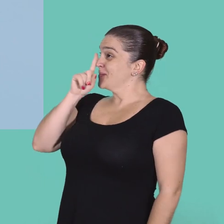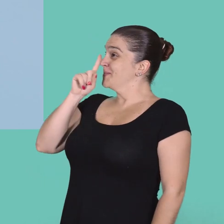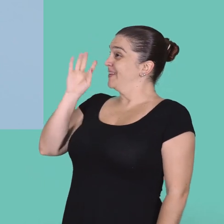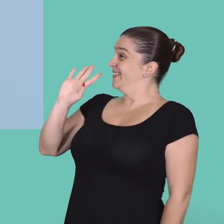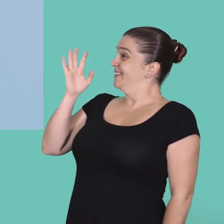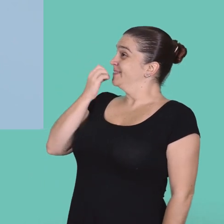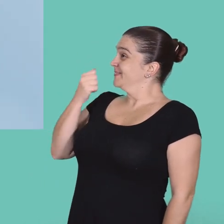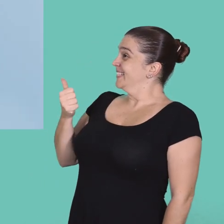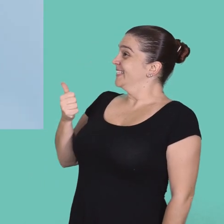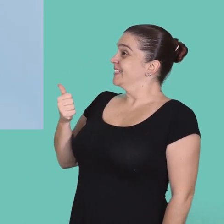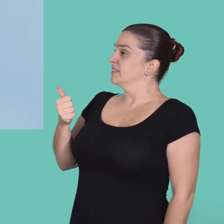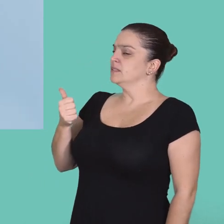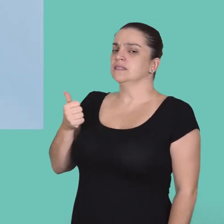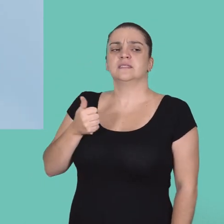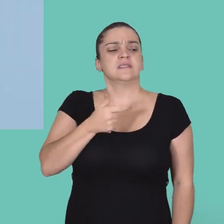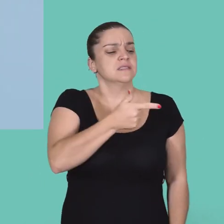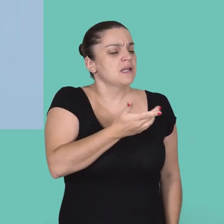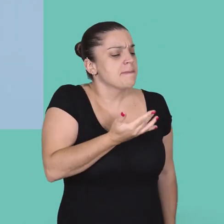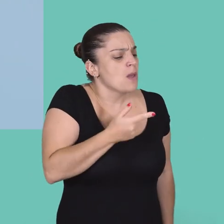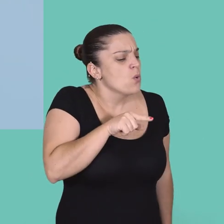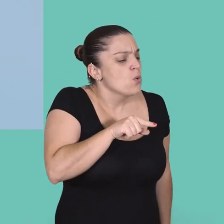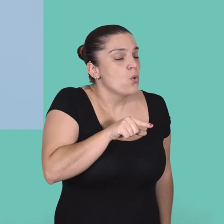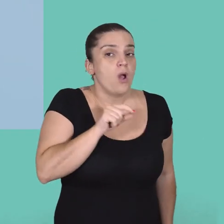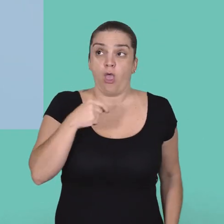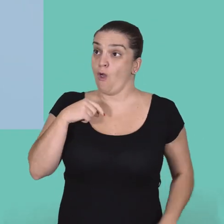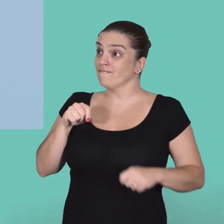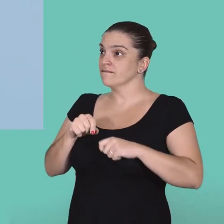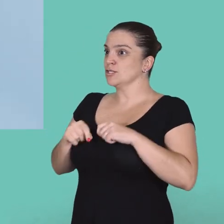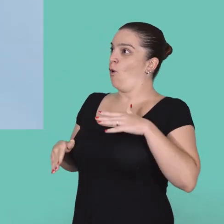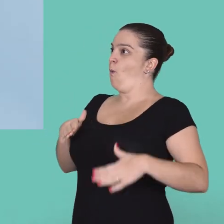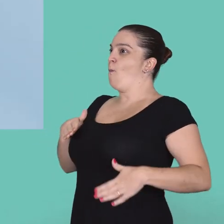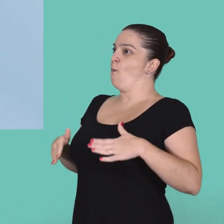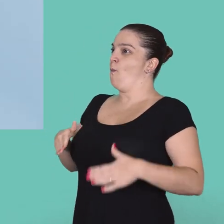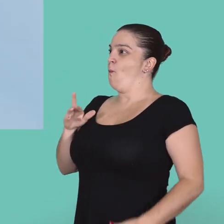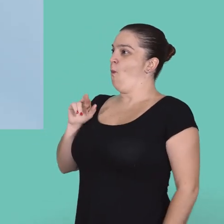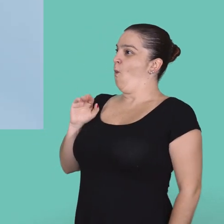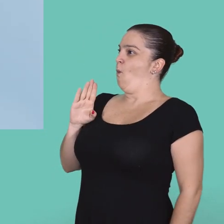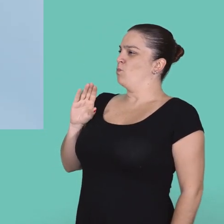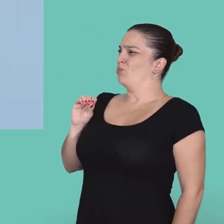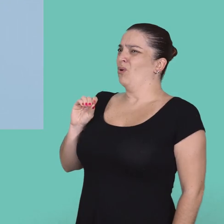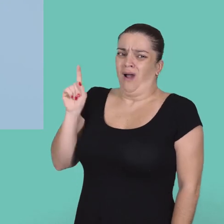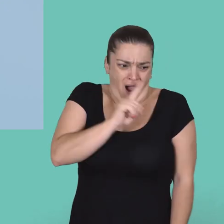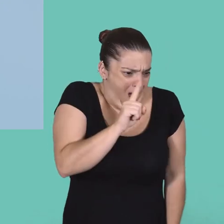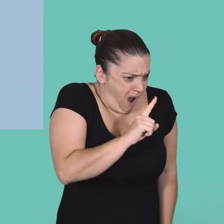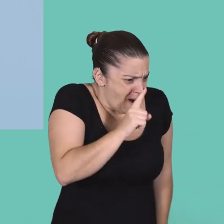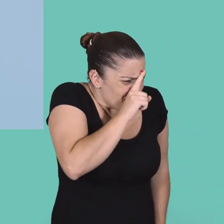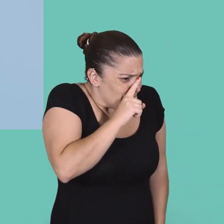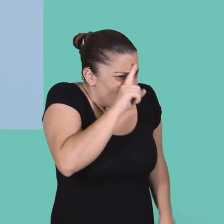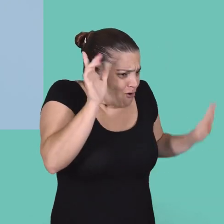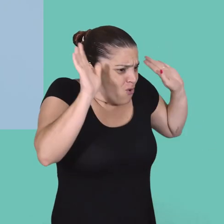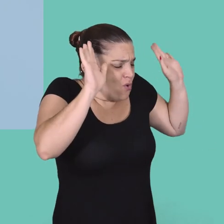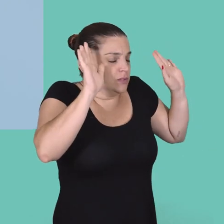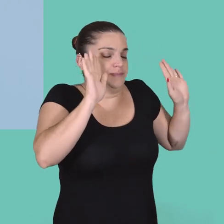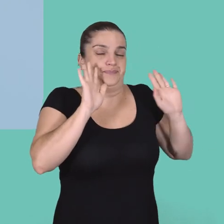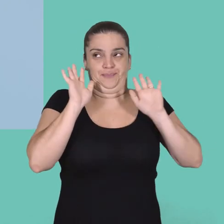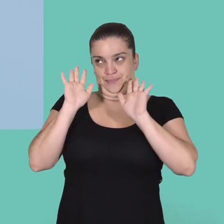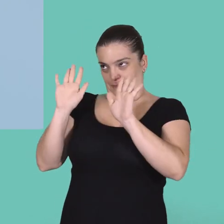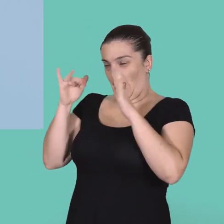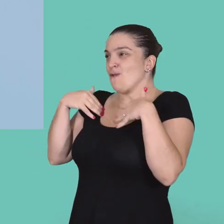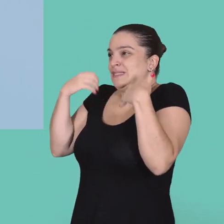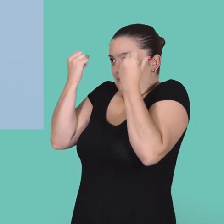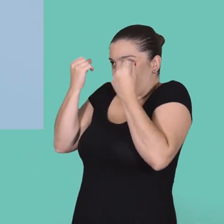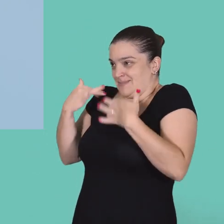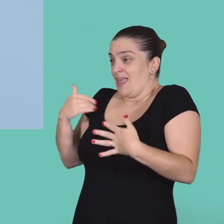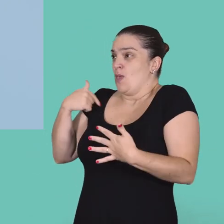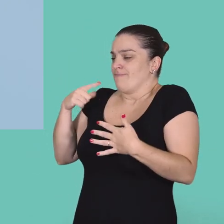o que tu quer? O que que tu está fazendo com isso aí na mão? Estou fazendo um robô, mamãe. Um robô, que perigo! Não mamãe, vou te